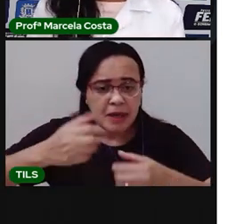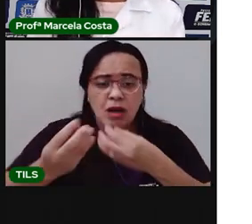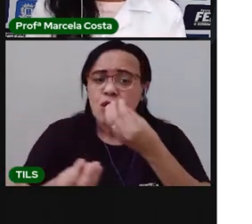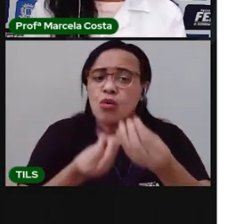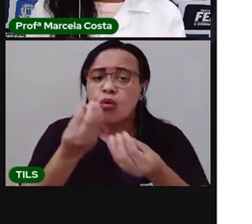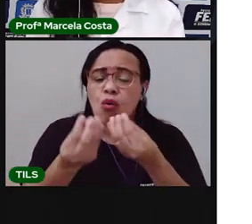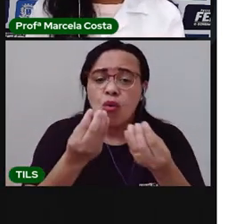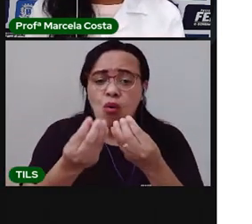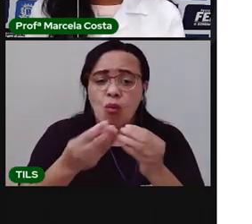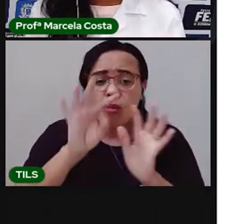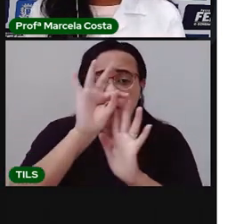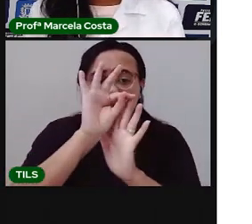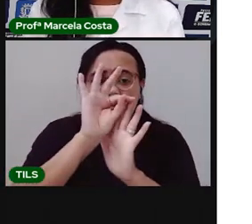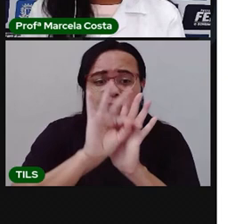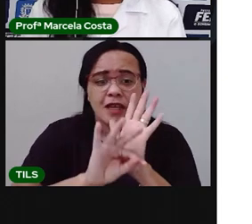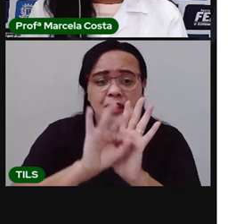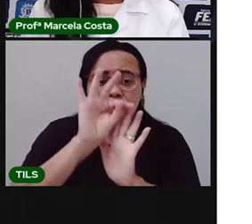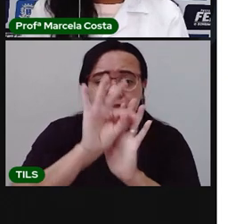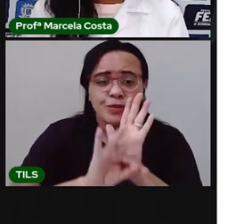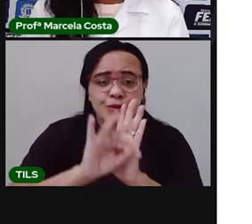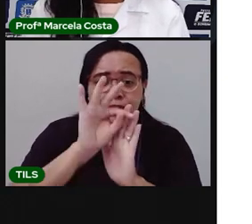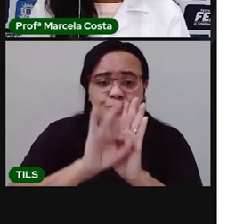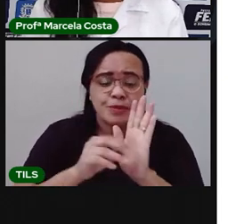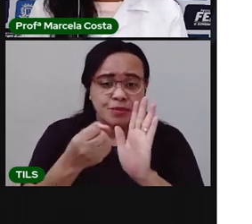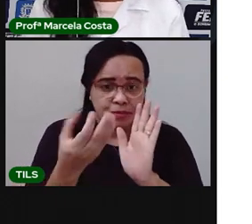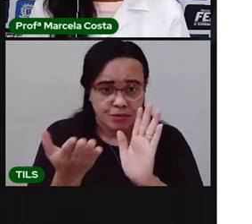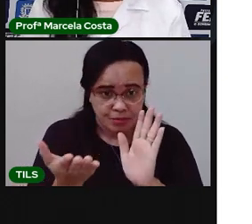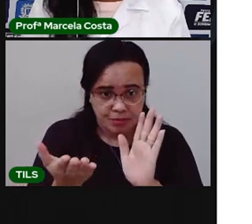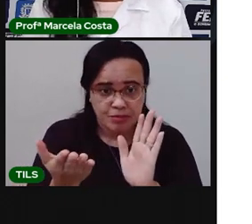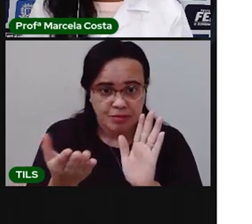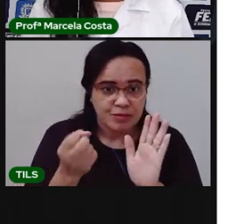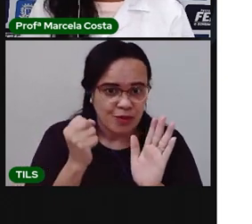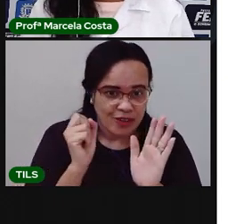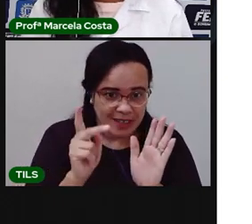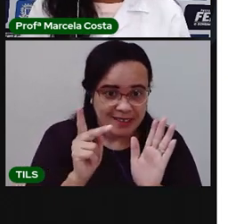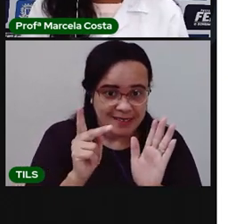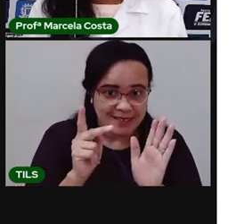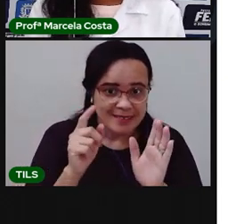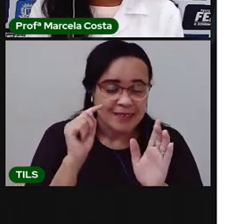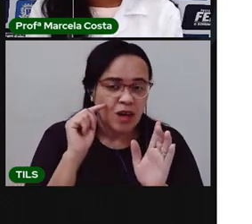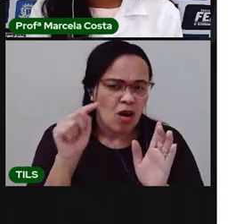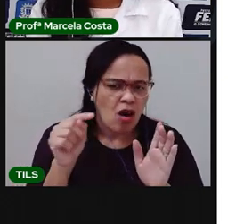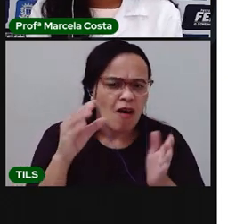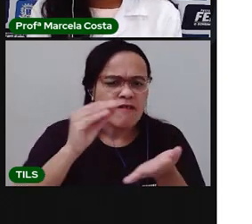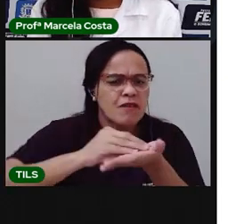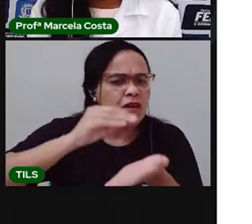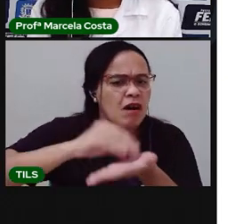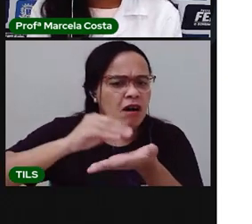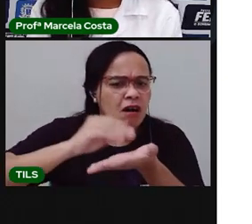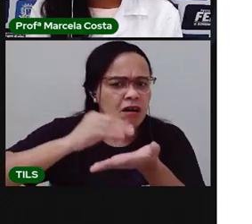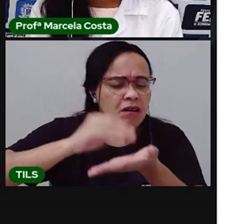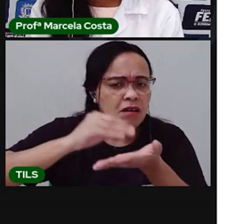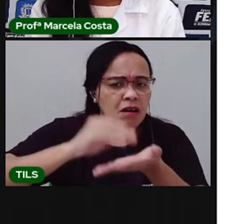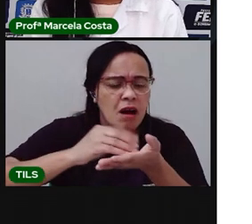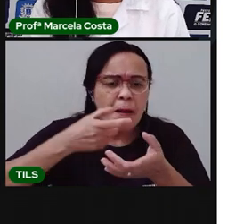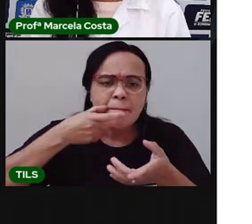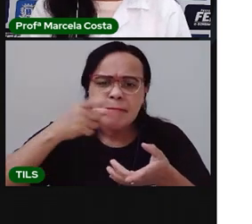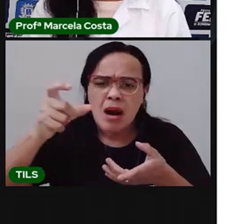canção escrita, tá bom? Vejo que está faltando aqui algumas palavras.